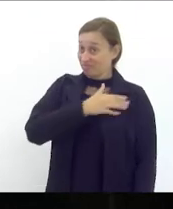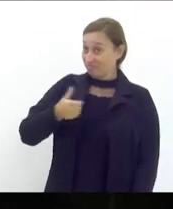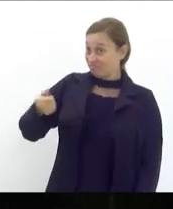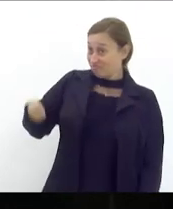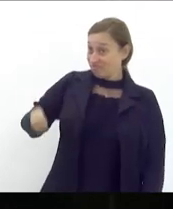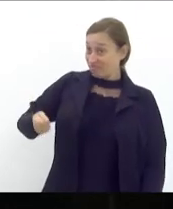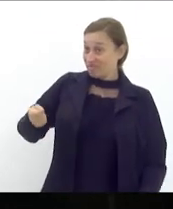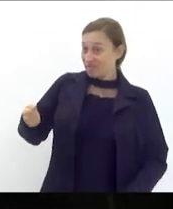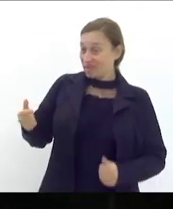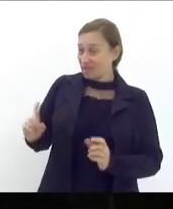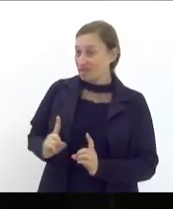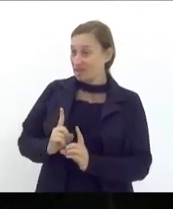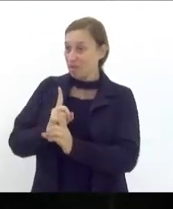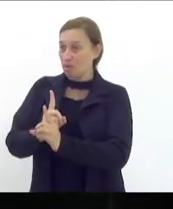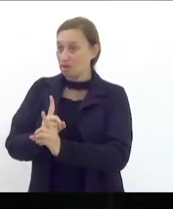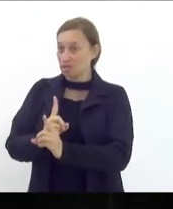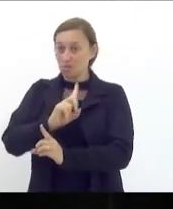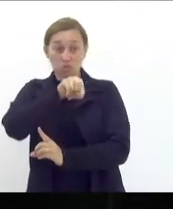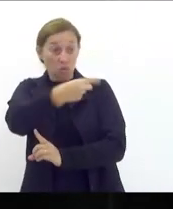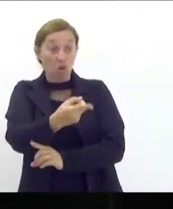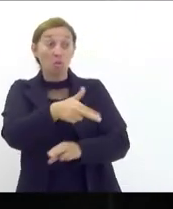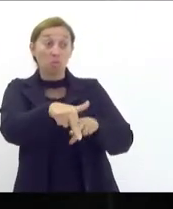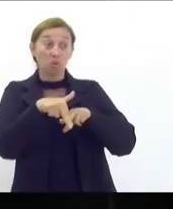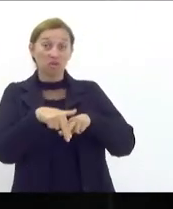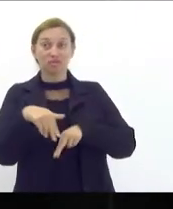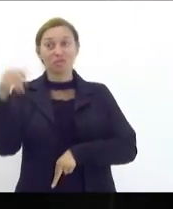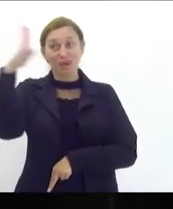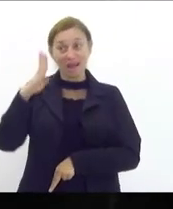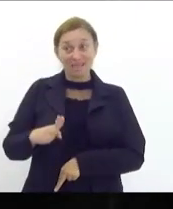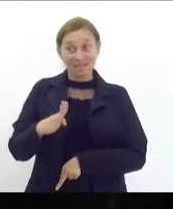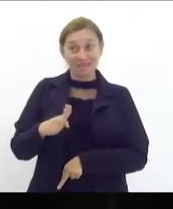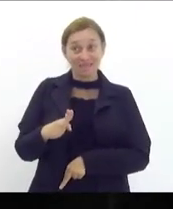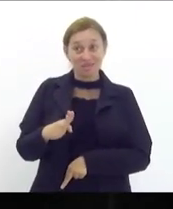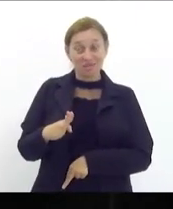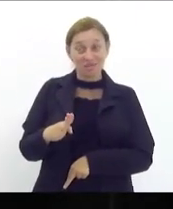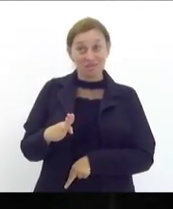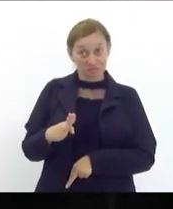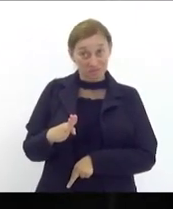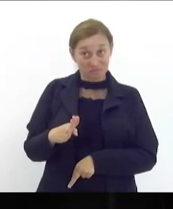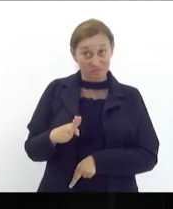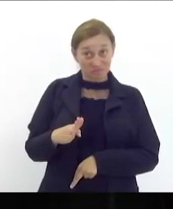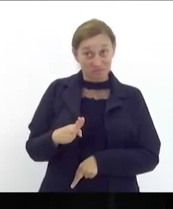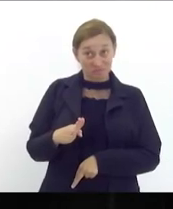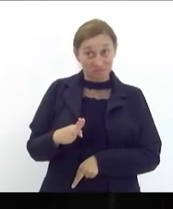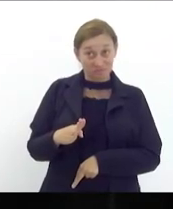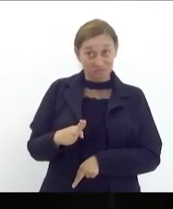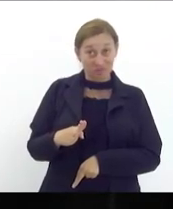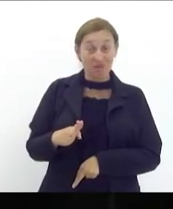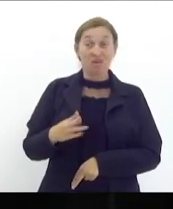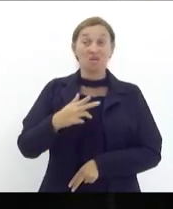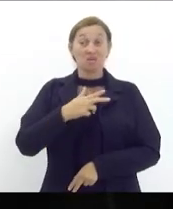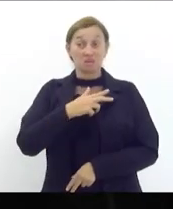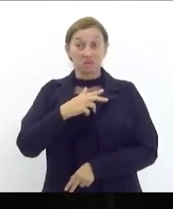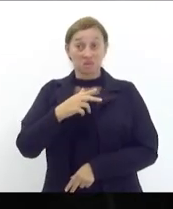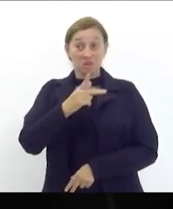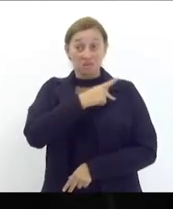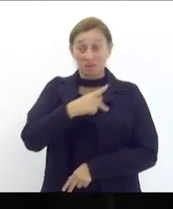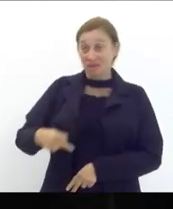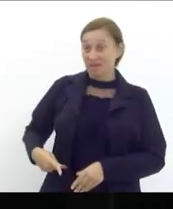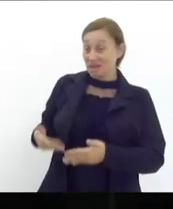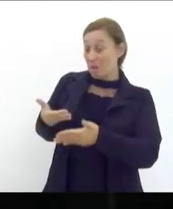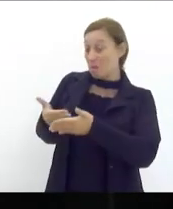é por isso que o Brasil por meio do seu atual presidente tem se